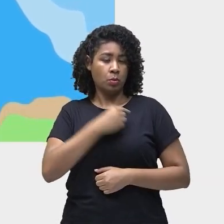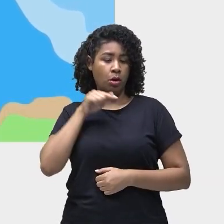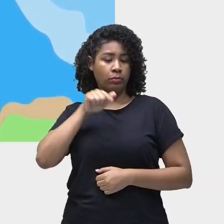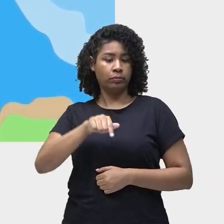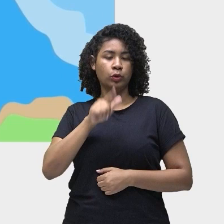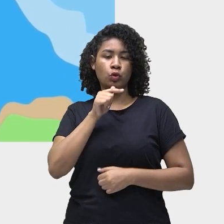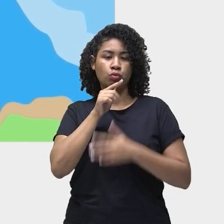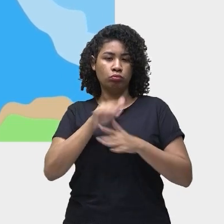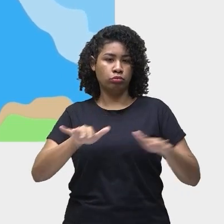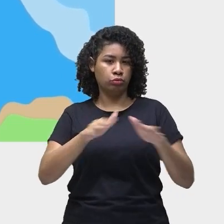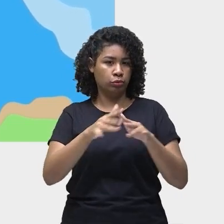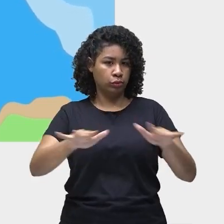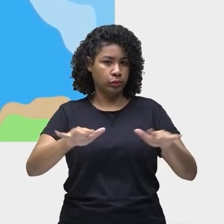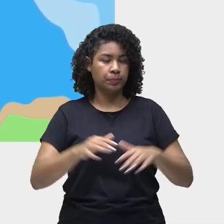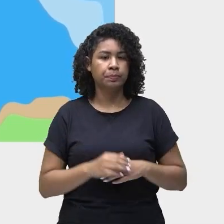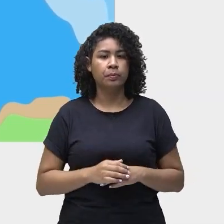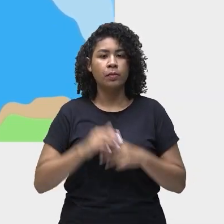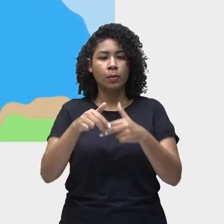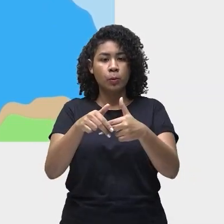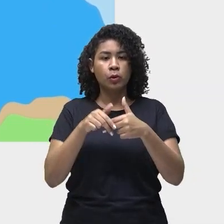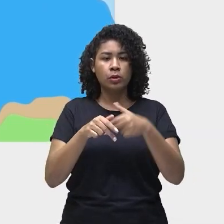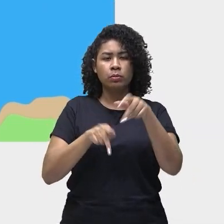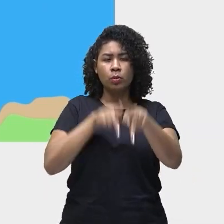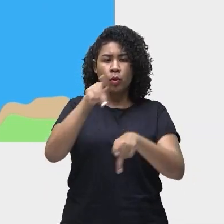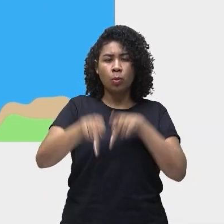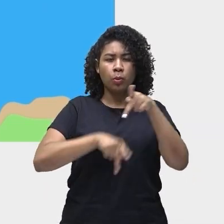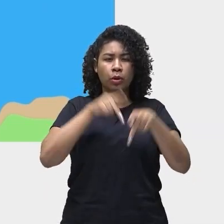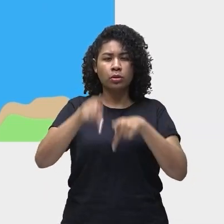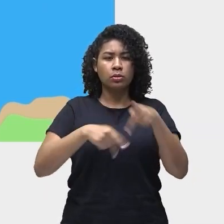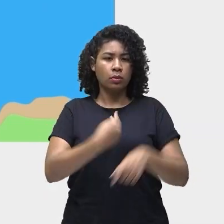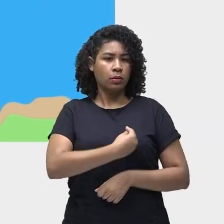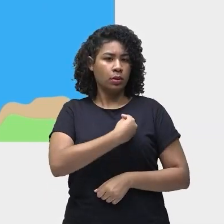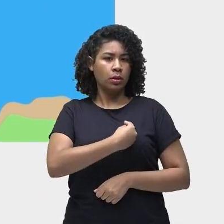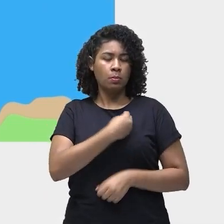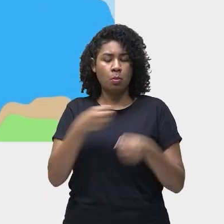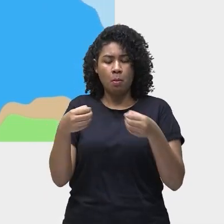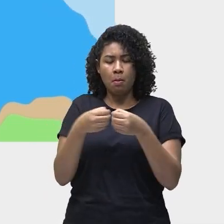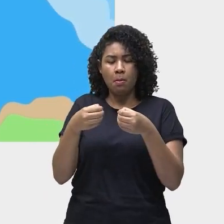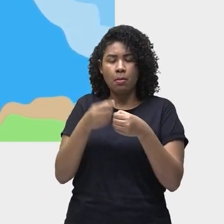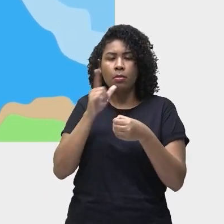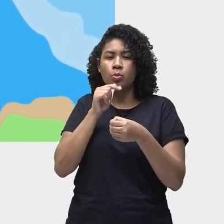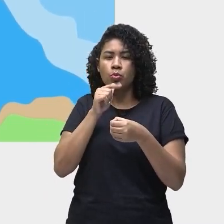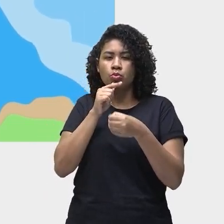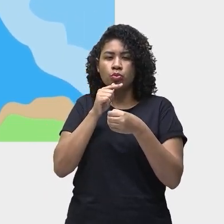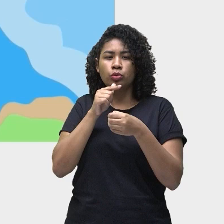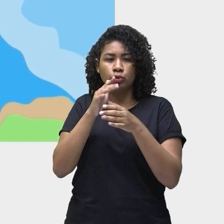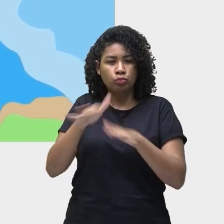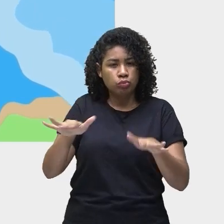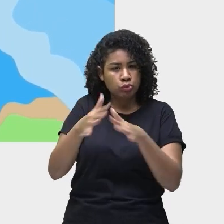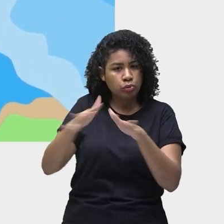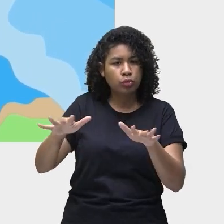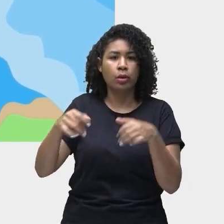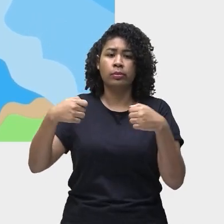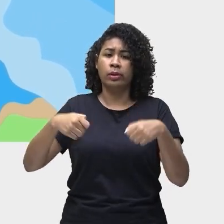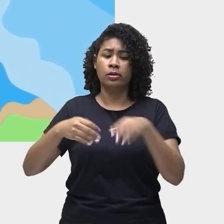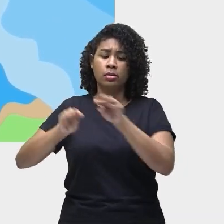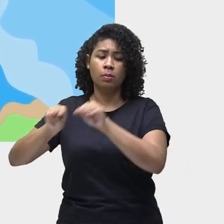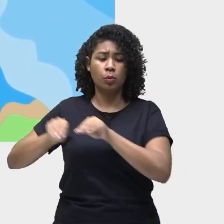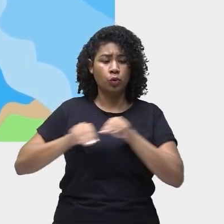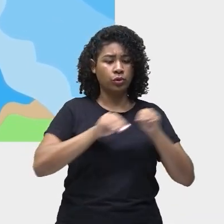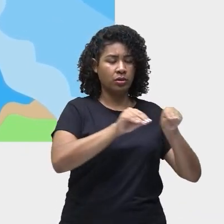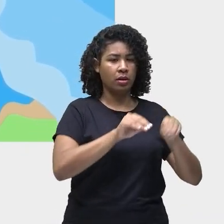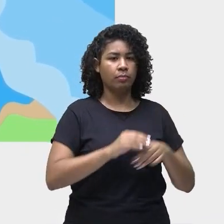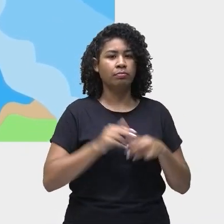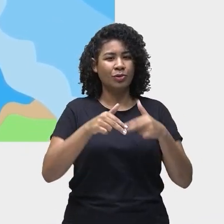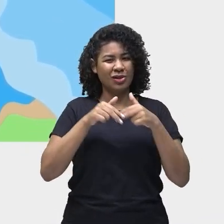residente em áreas costeiras migre para outras localidades estima-se que pelo menos 200 milhões de pessoas sejam